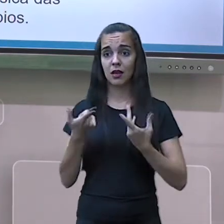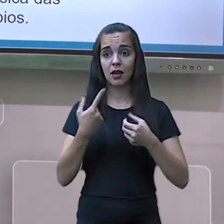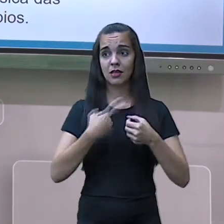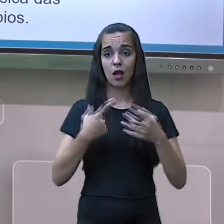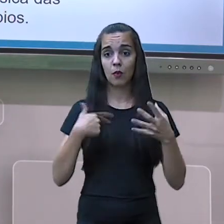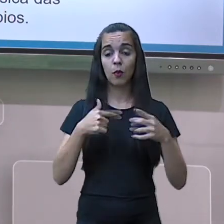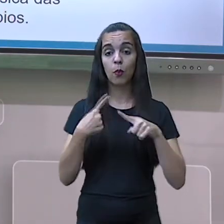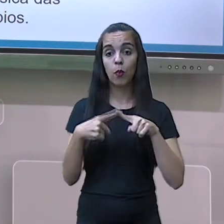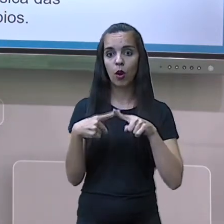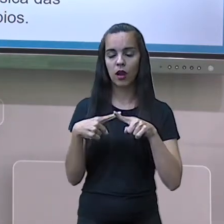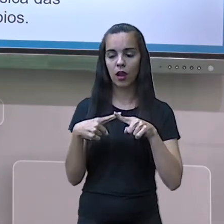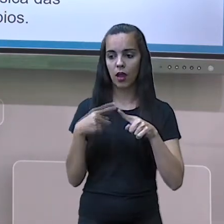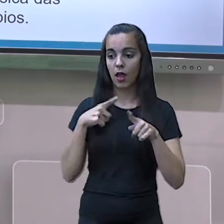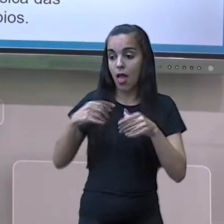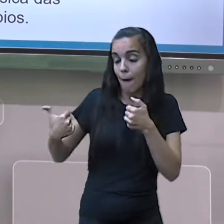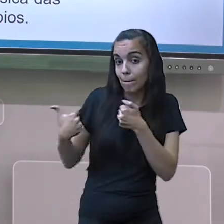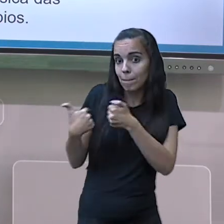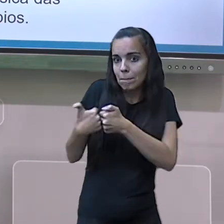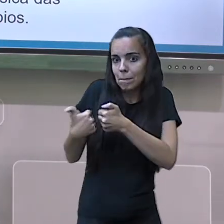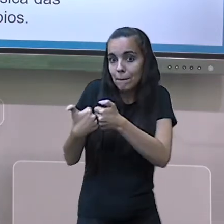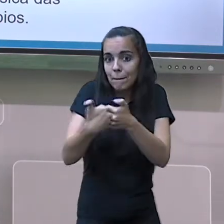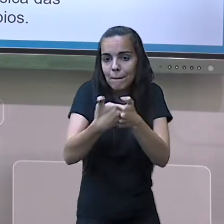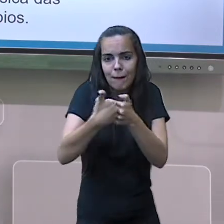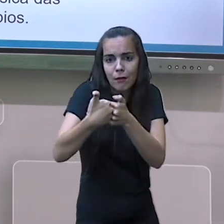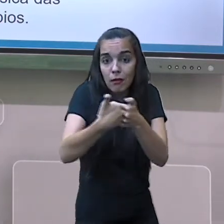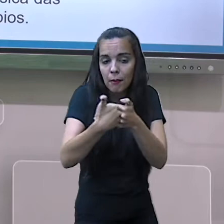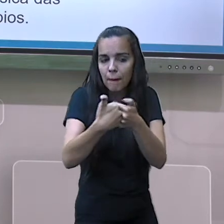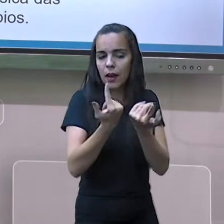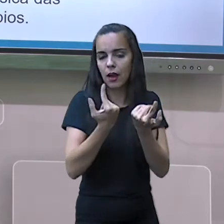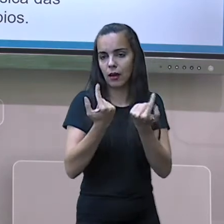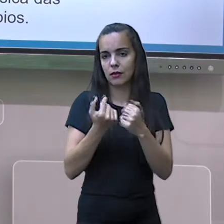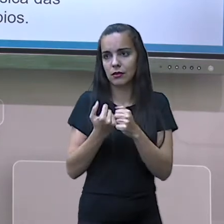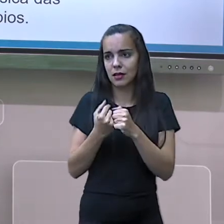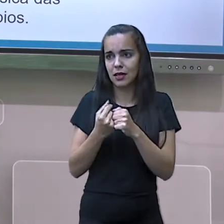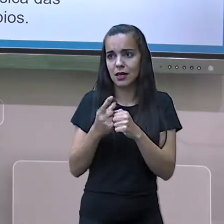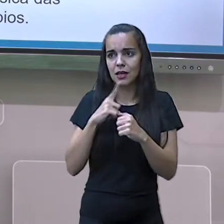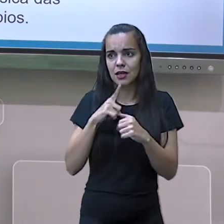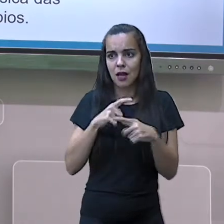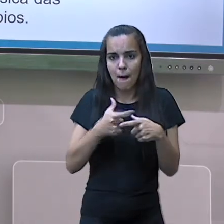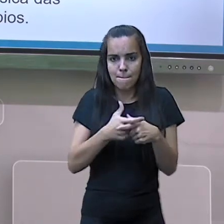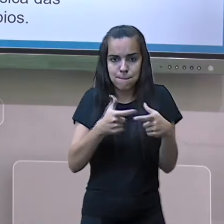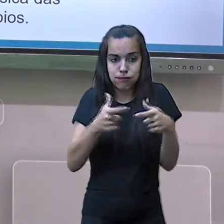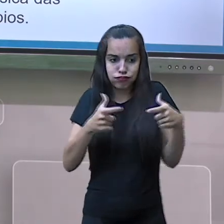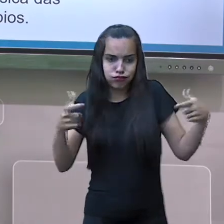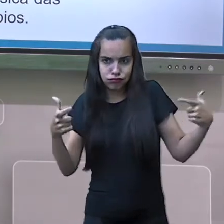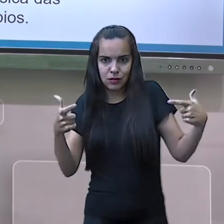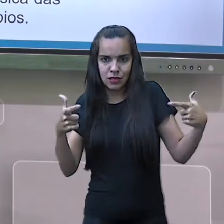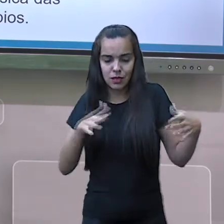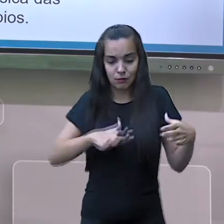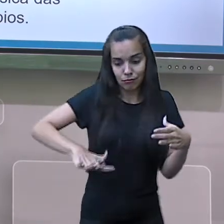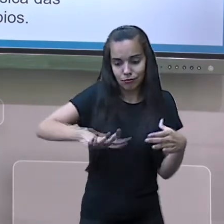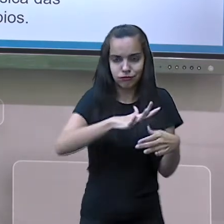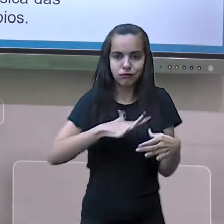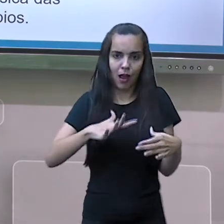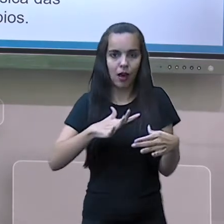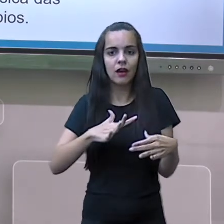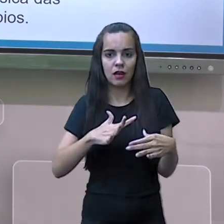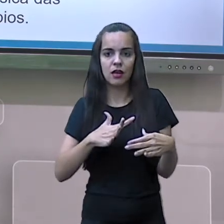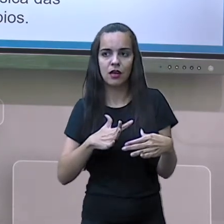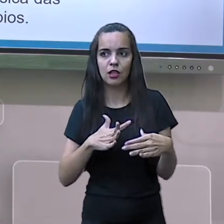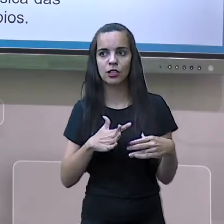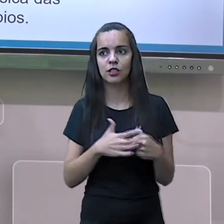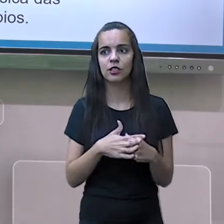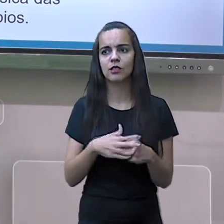Então, conurbação é um fenômeno que ocorre quando o crescimento dessa mancha urbana é